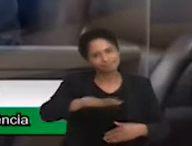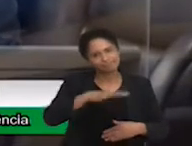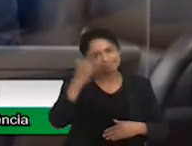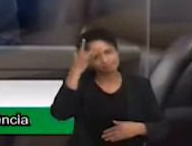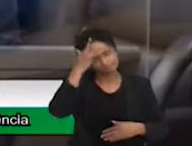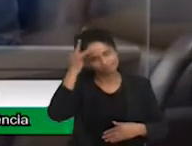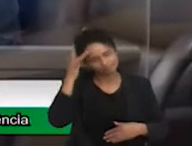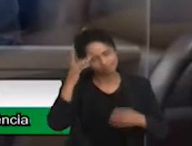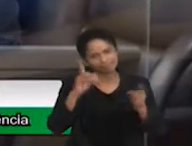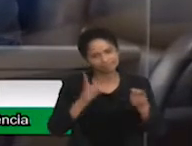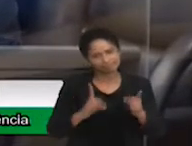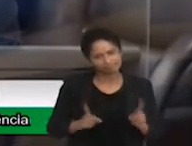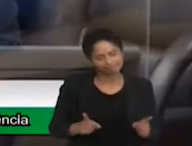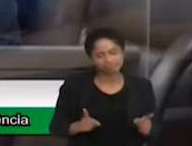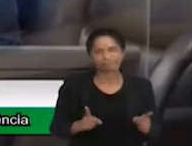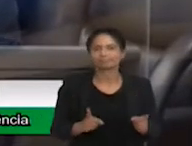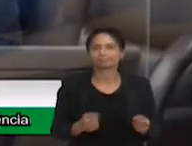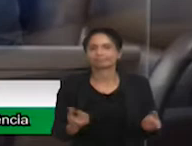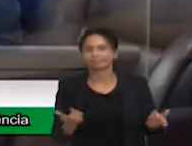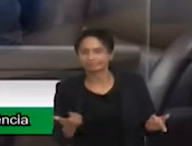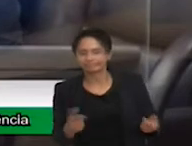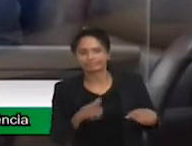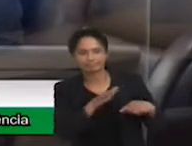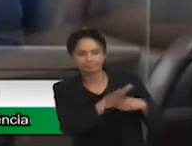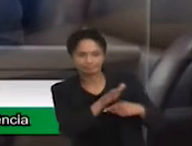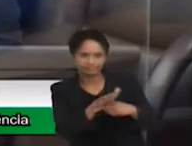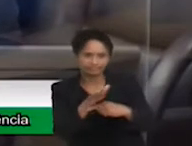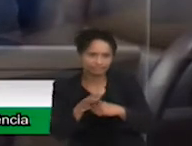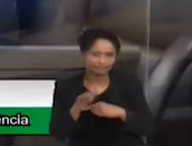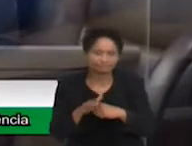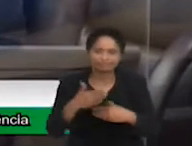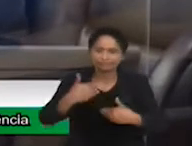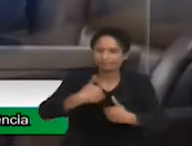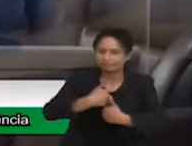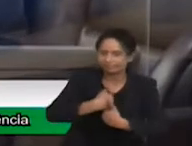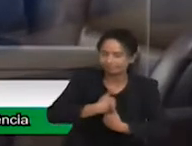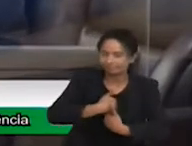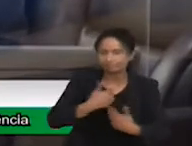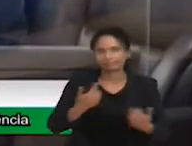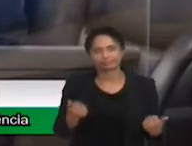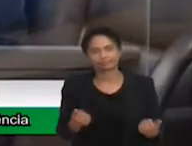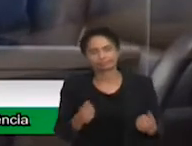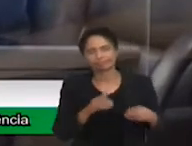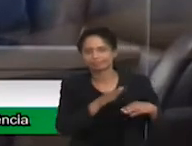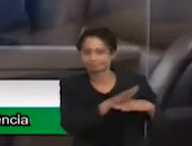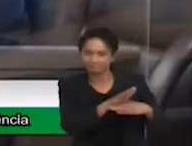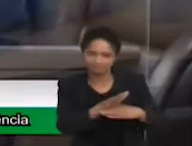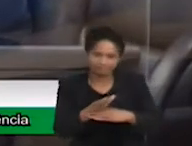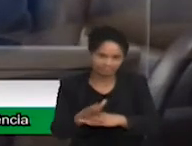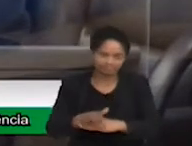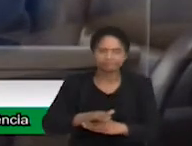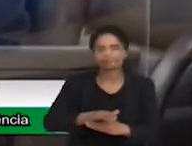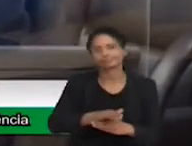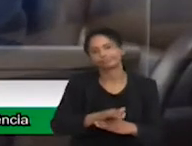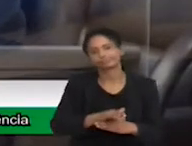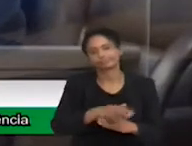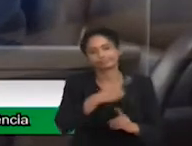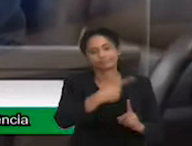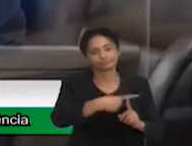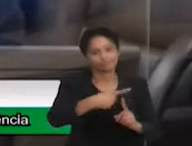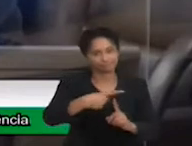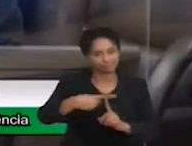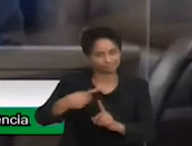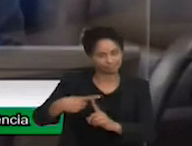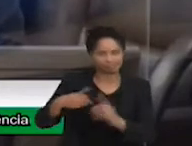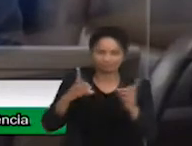o presidente da casa também, o Ribamar, o próprio Carmonio também está participando, a pastora também